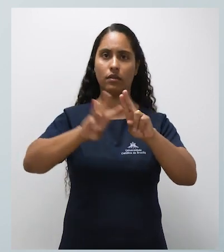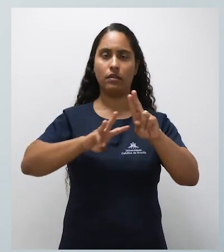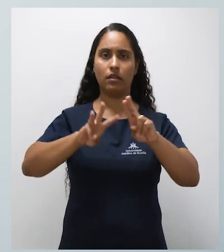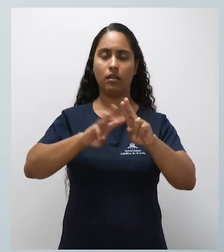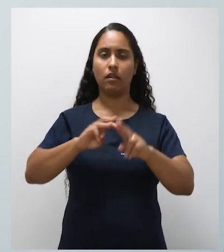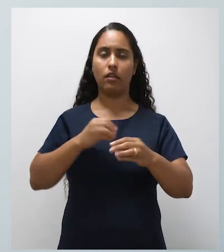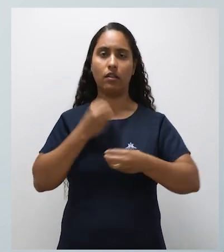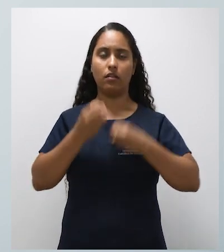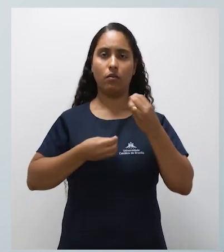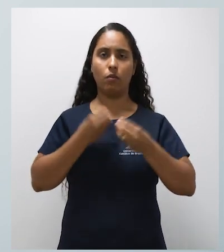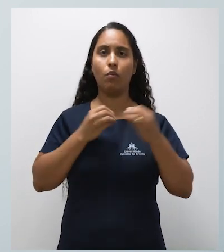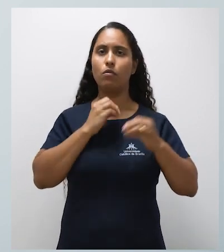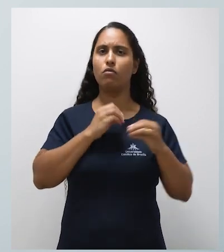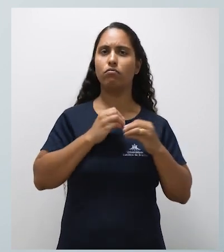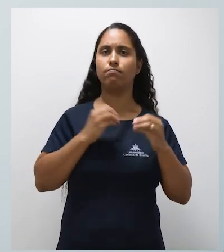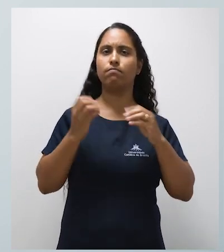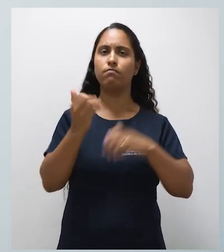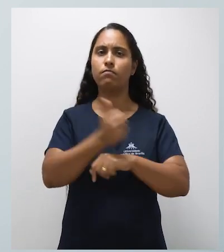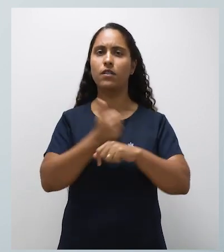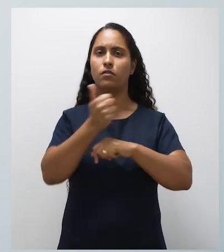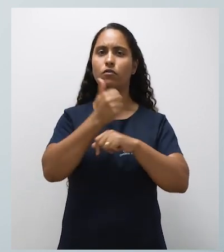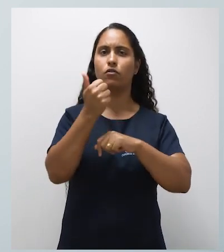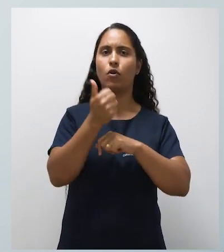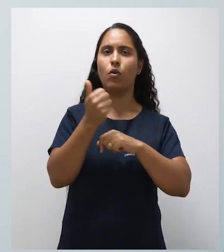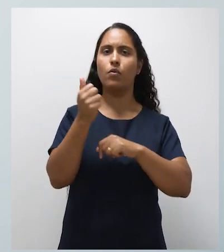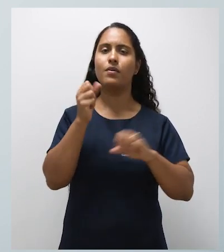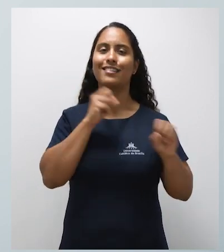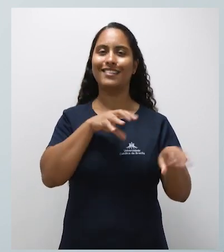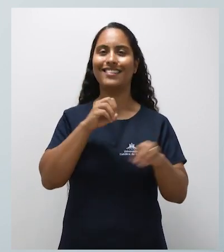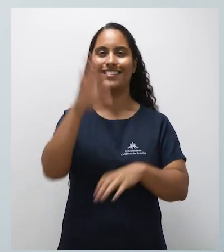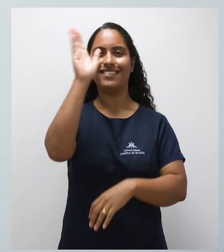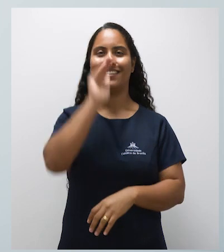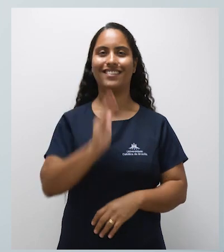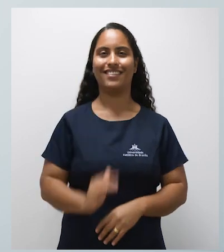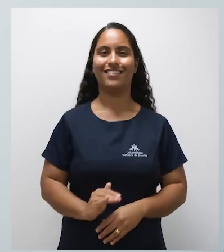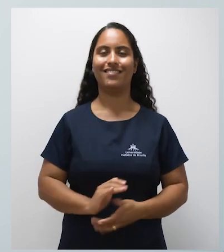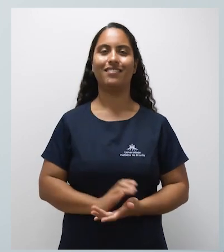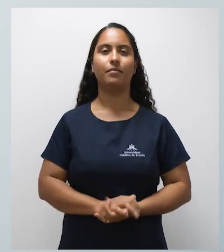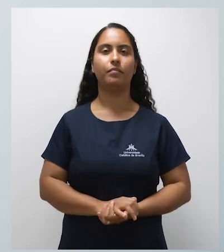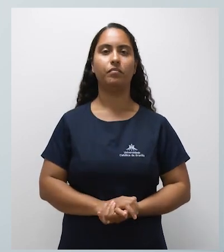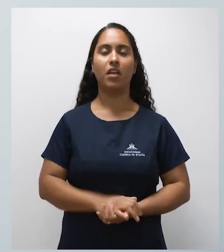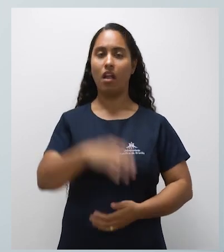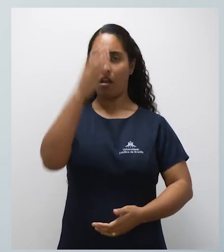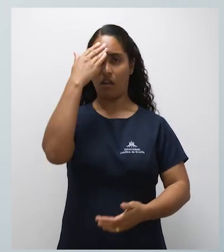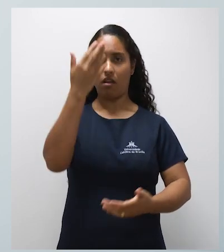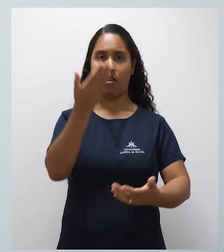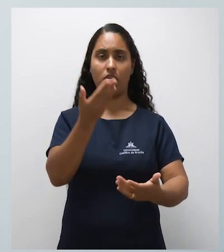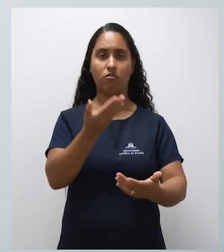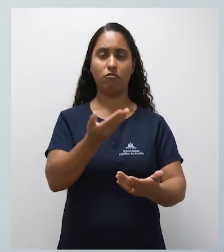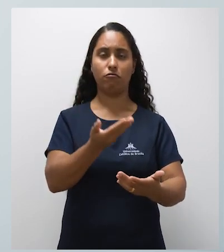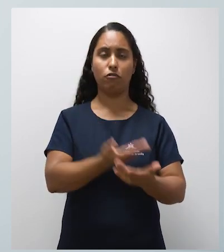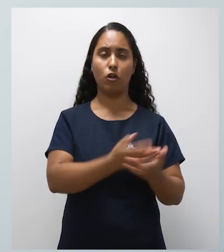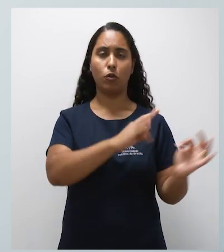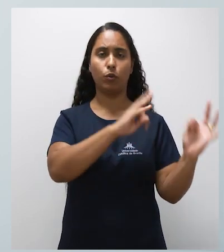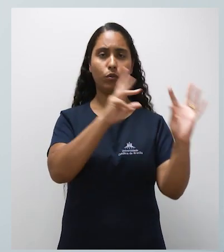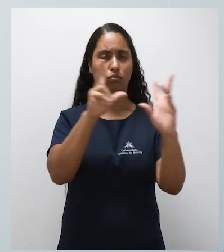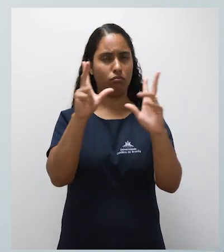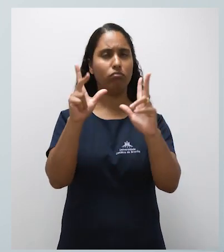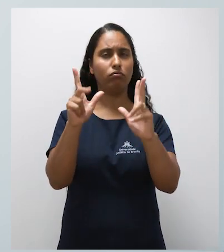vocês e a nossa universidade estarão colaborando para qualificar a educação brasileira.